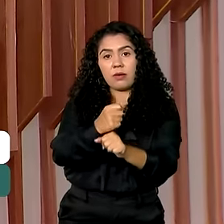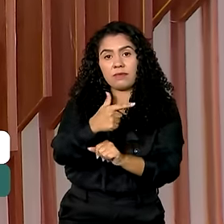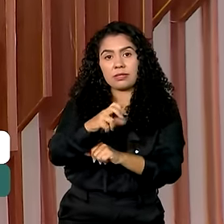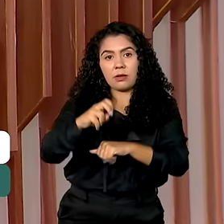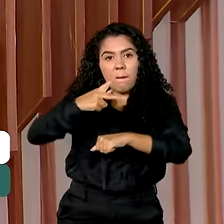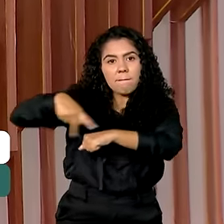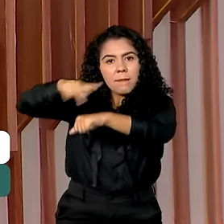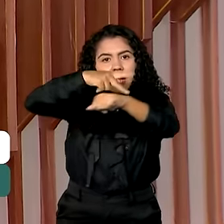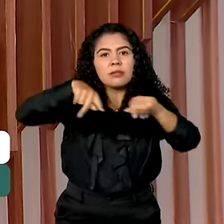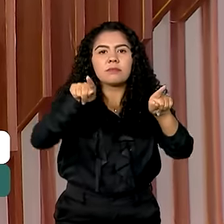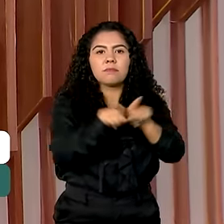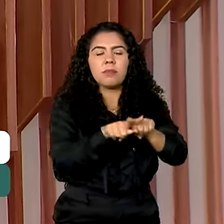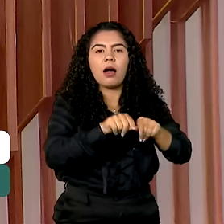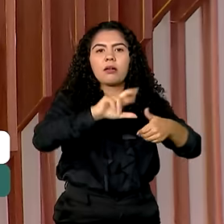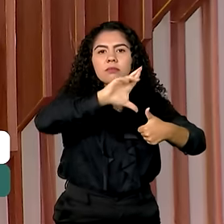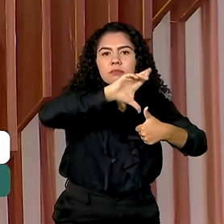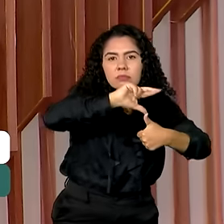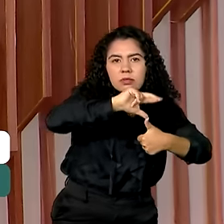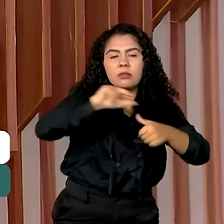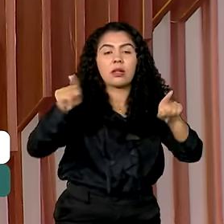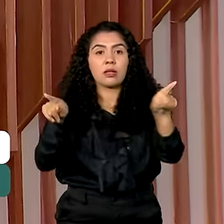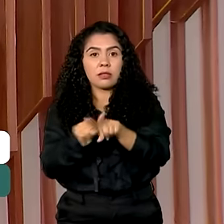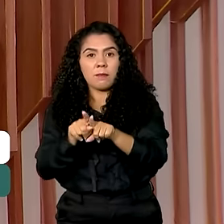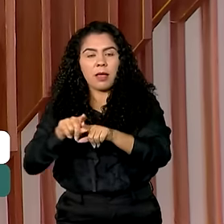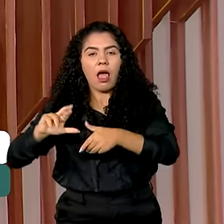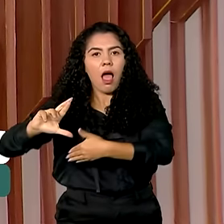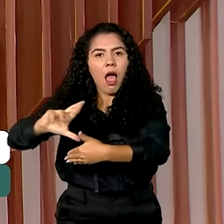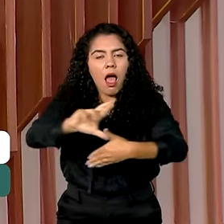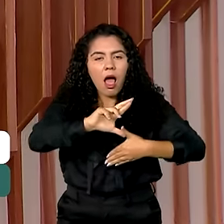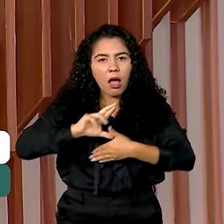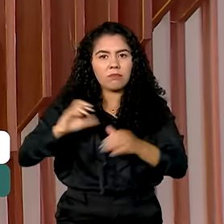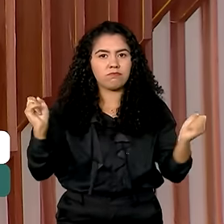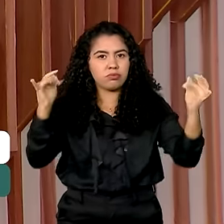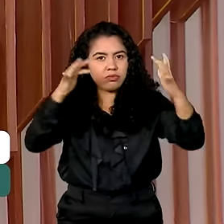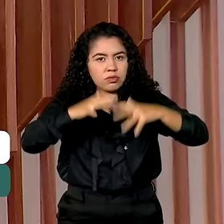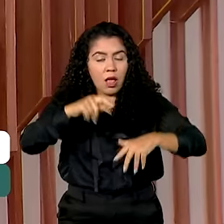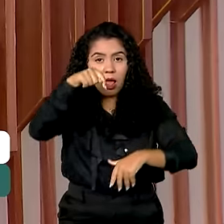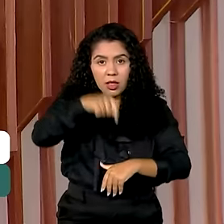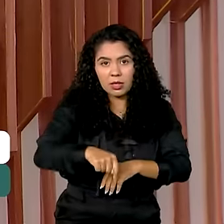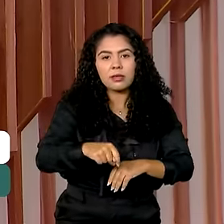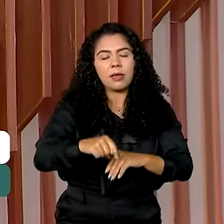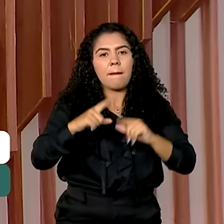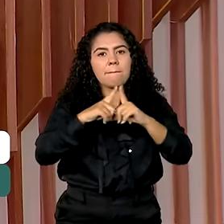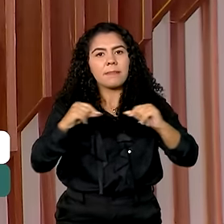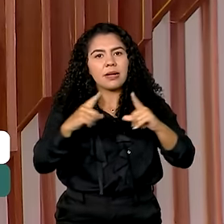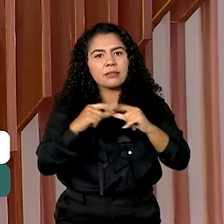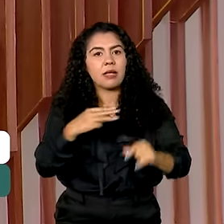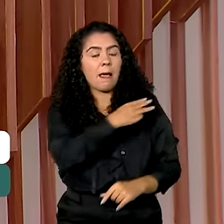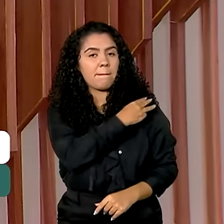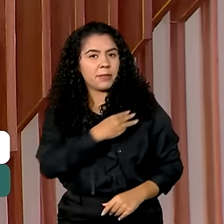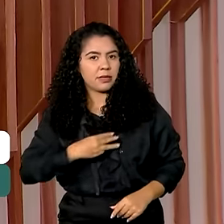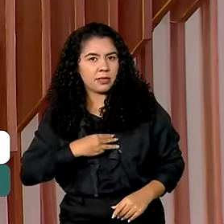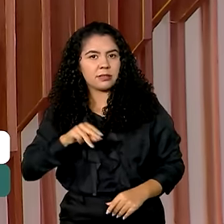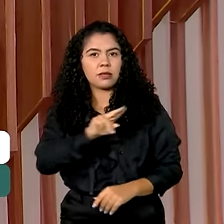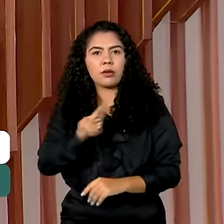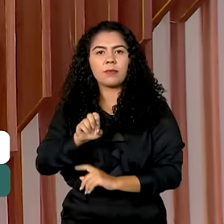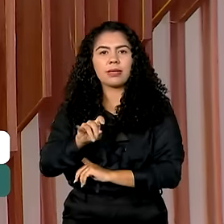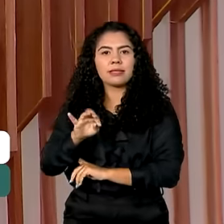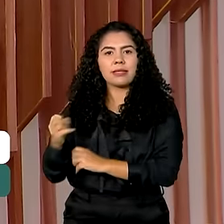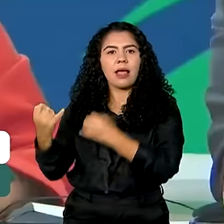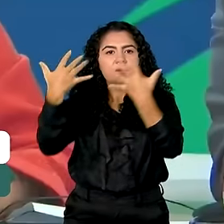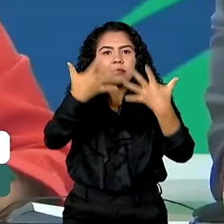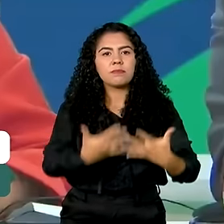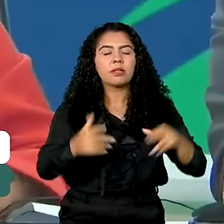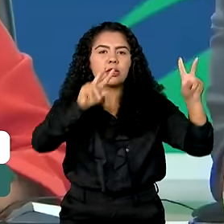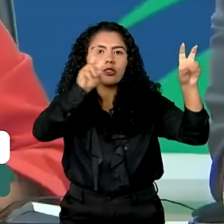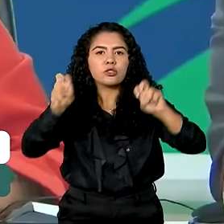Caribe se reúnem esta semana em Brasília. A ministra Esther Dweck defendeu o avanço tecnológico aliado à inclusão.